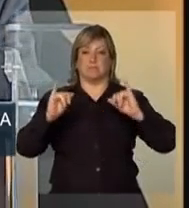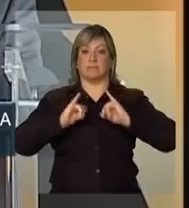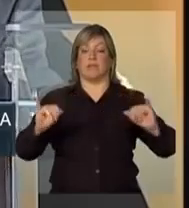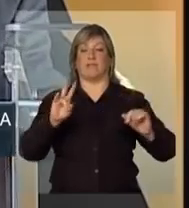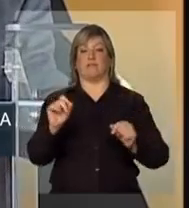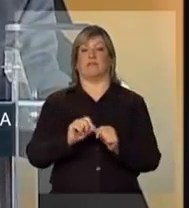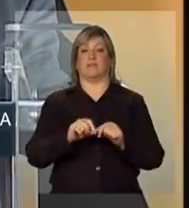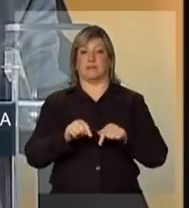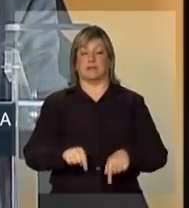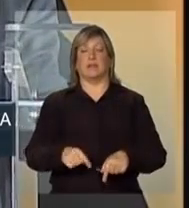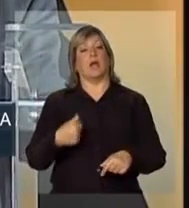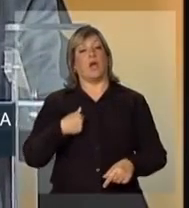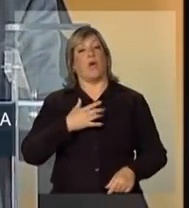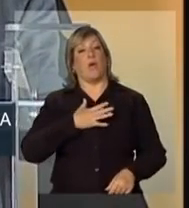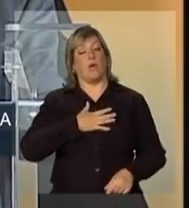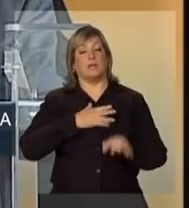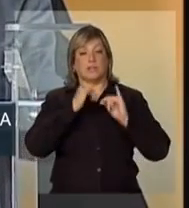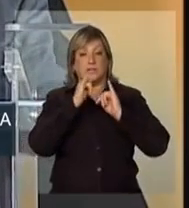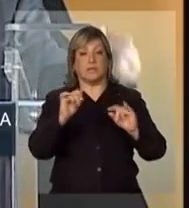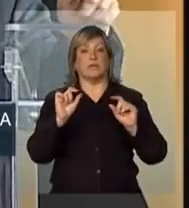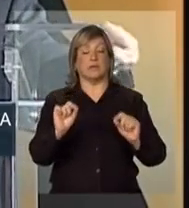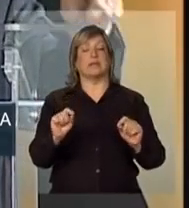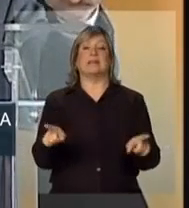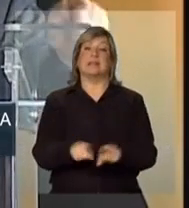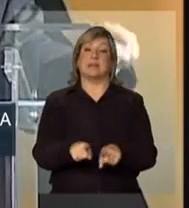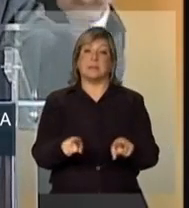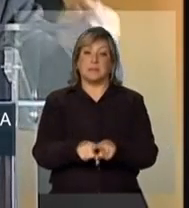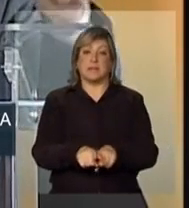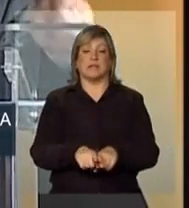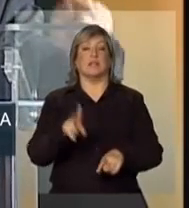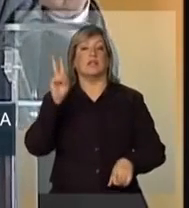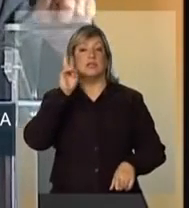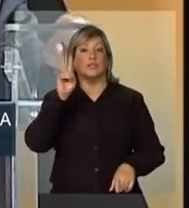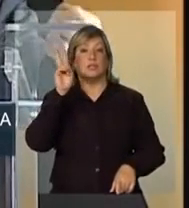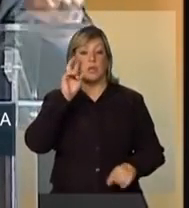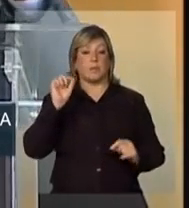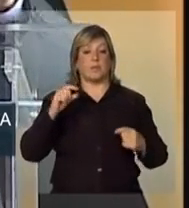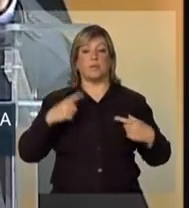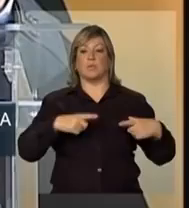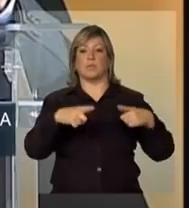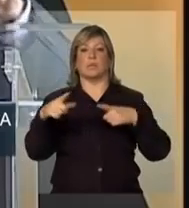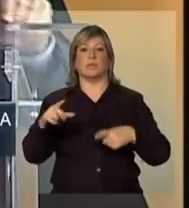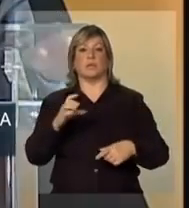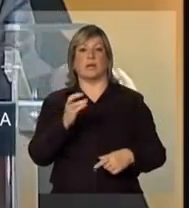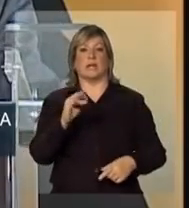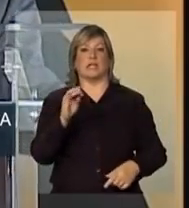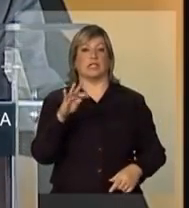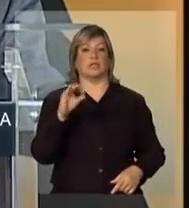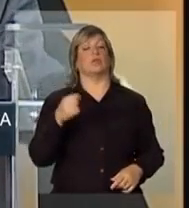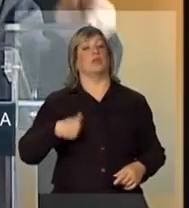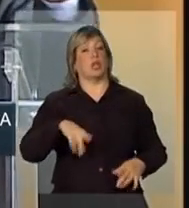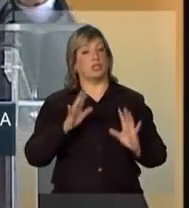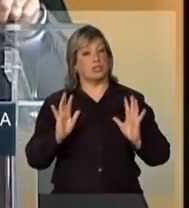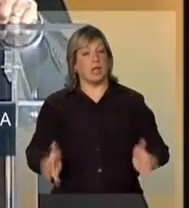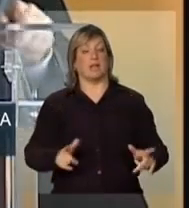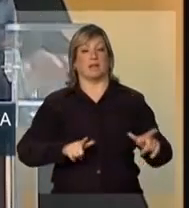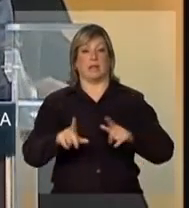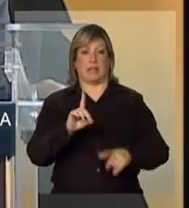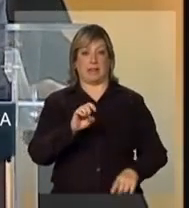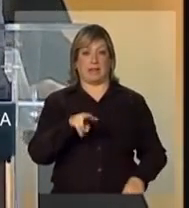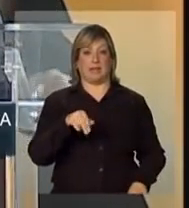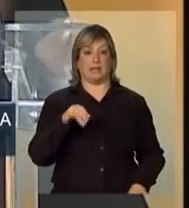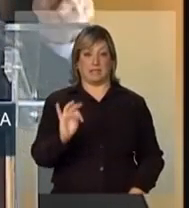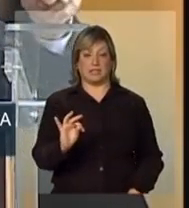feita, eu gostaria de dizer que, também em relação aos pontos críticos, nós já trabalhamos. Porque o DENIT,